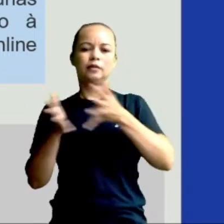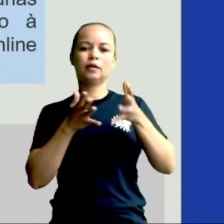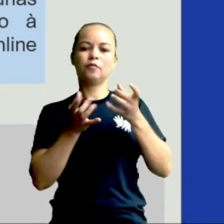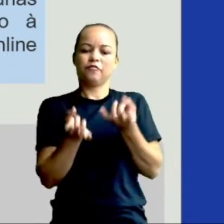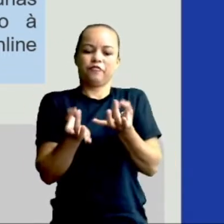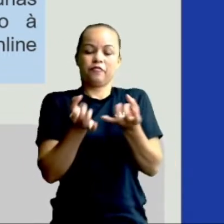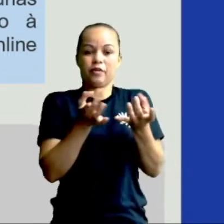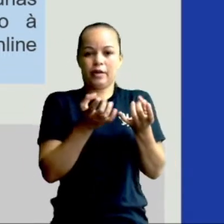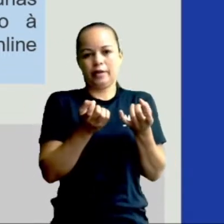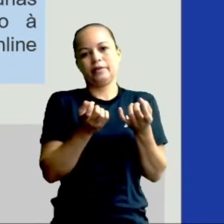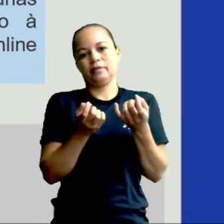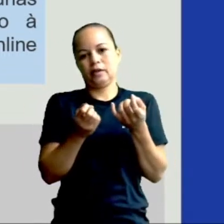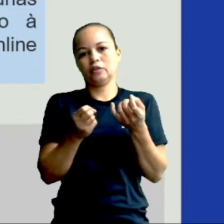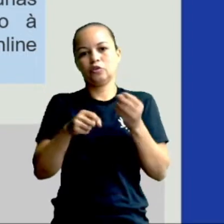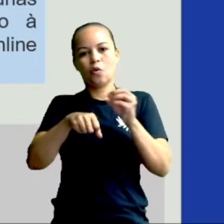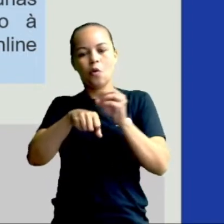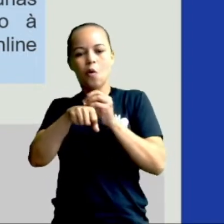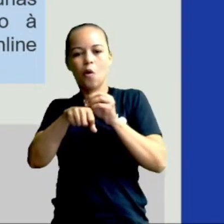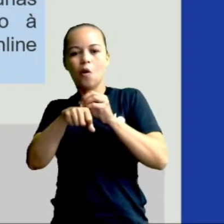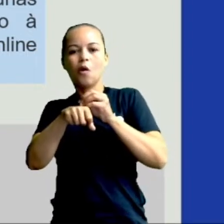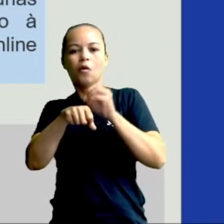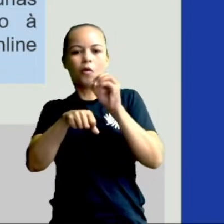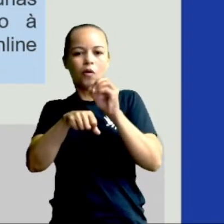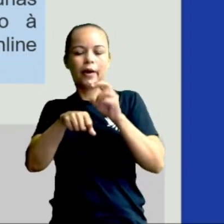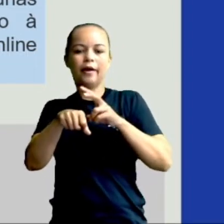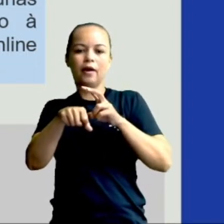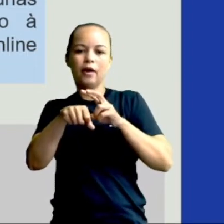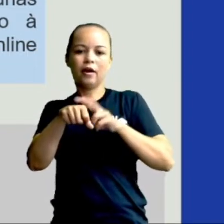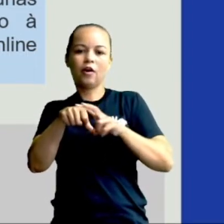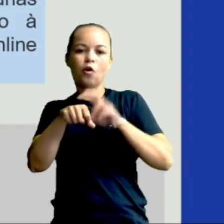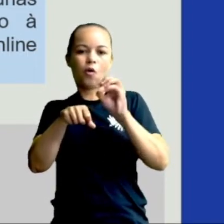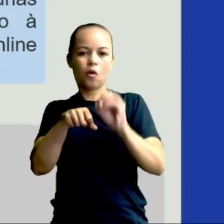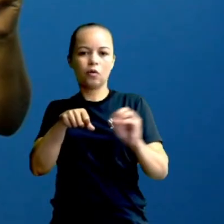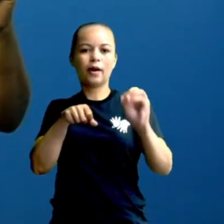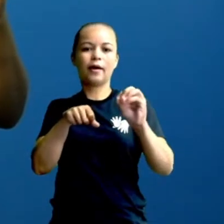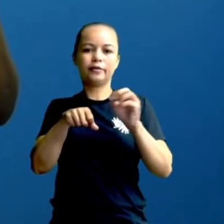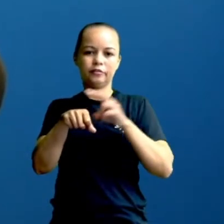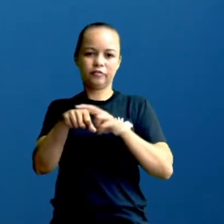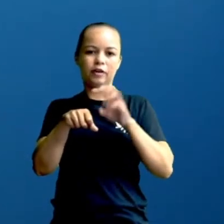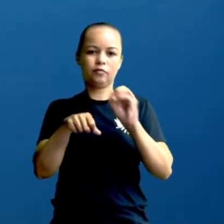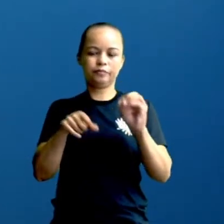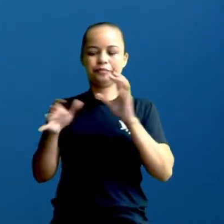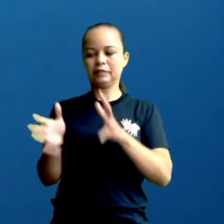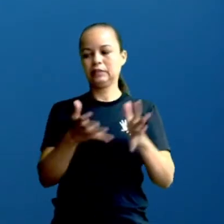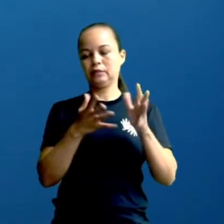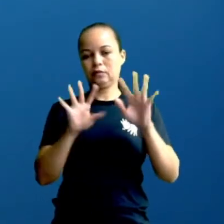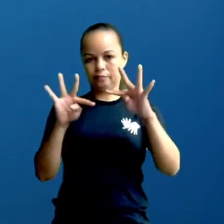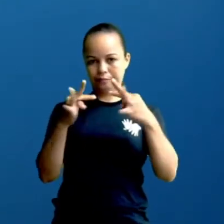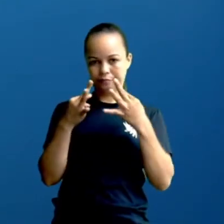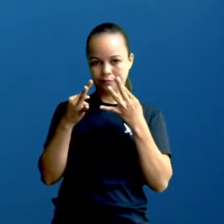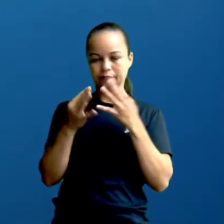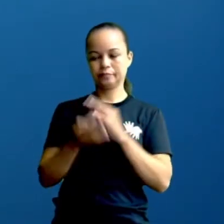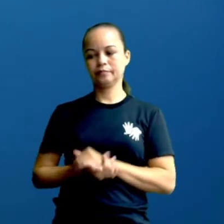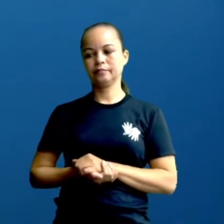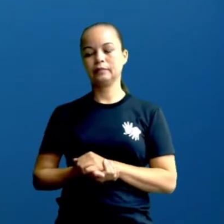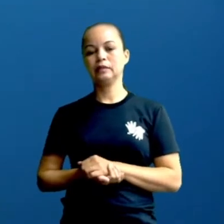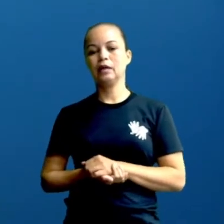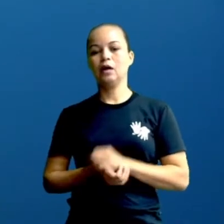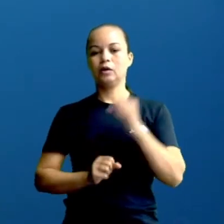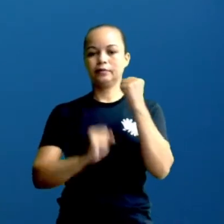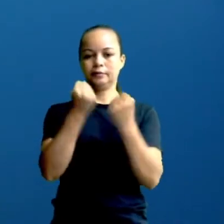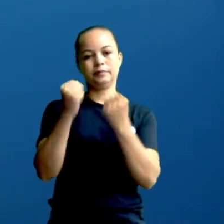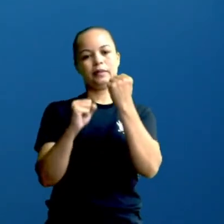online. Vamos lá que eu vou falar um pouquinho sobre isso, vê só. É, olha pra cá. As empresas, né,